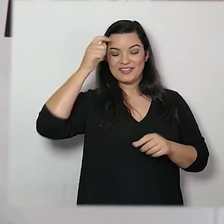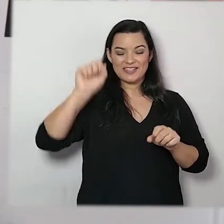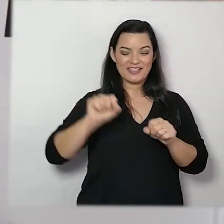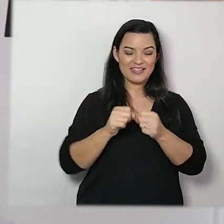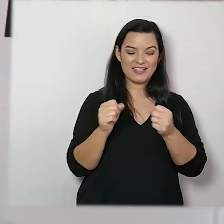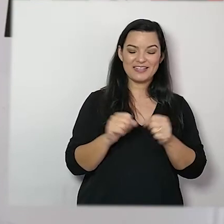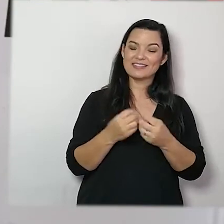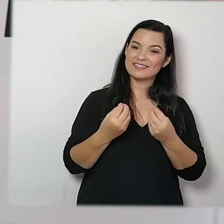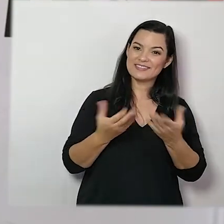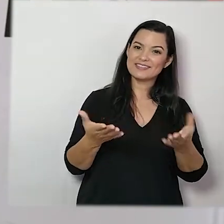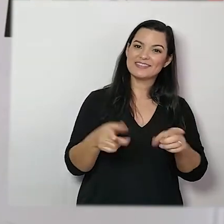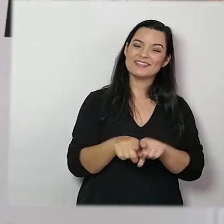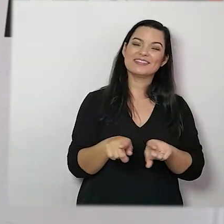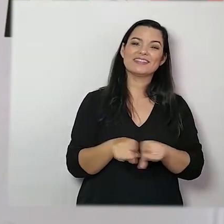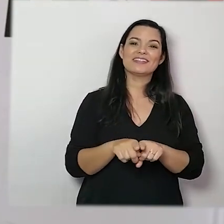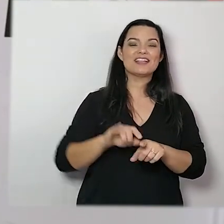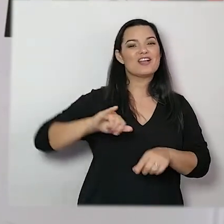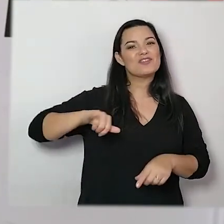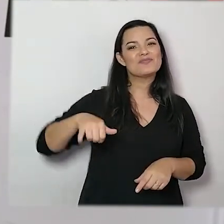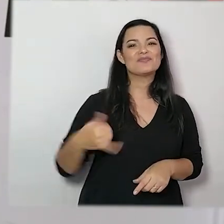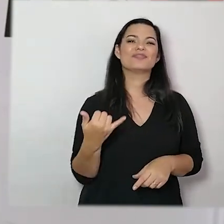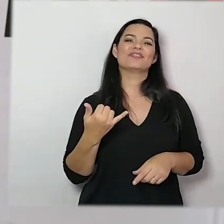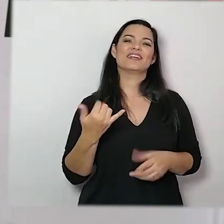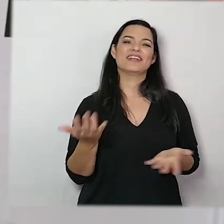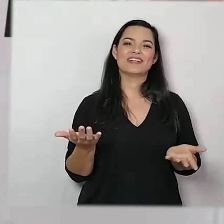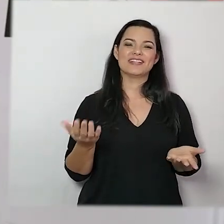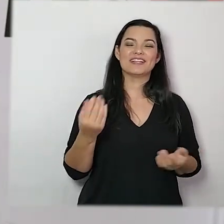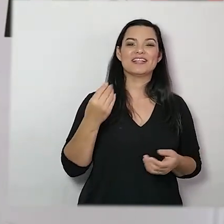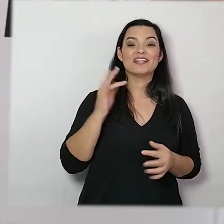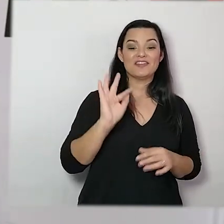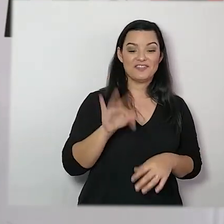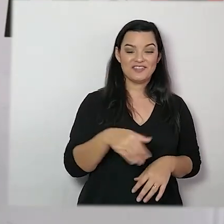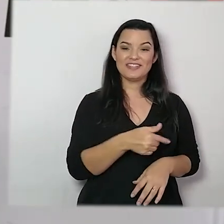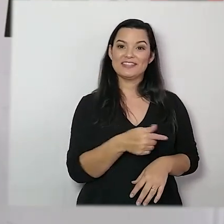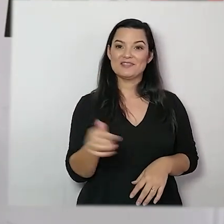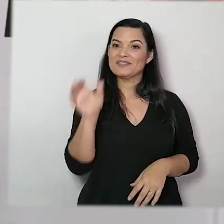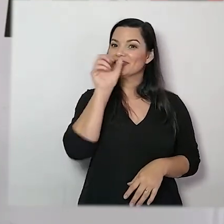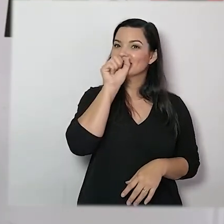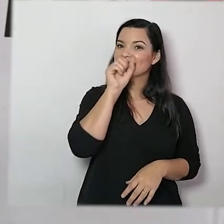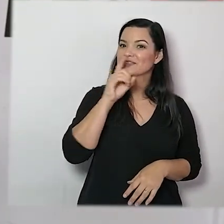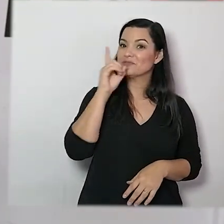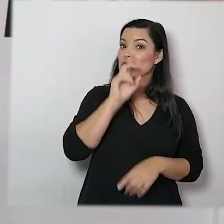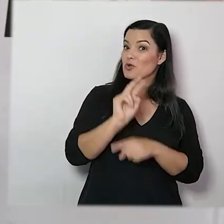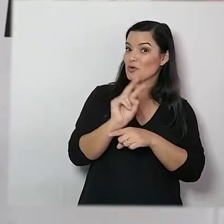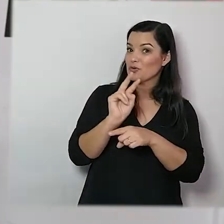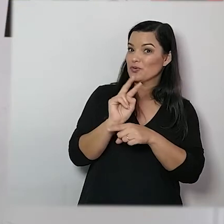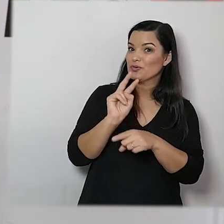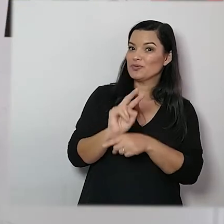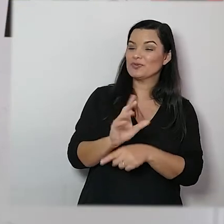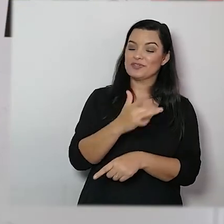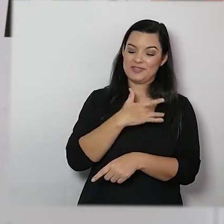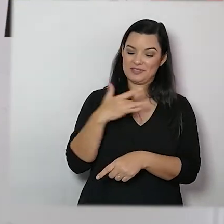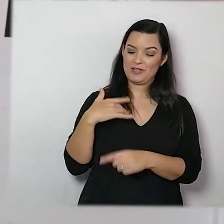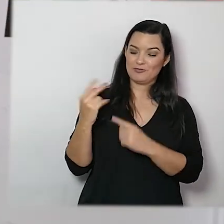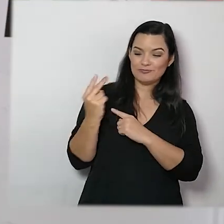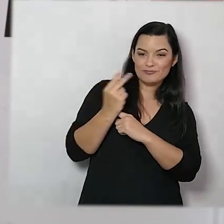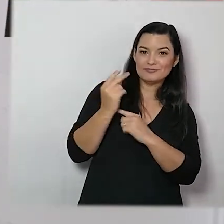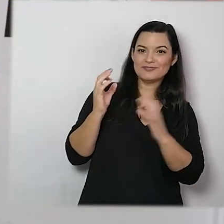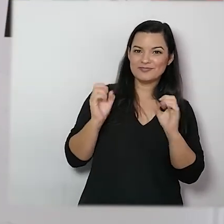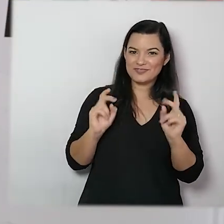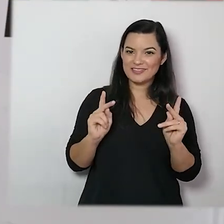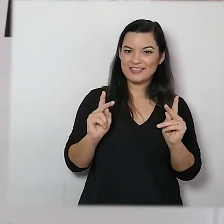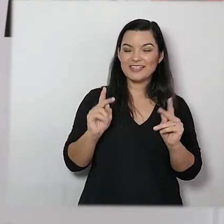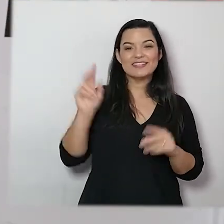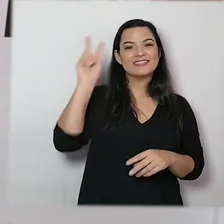ofertada. Aproveitem muito o final de semana de vocês. Se cuidem, se protejam direitinho.